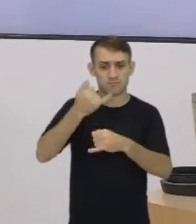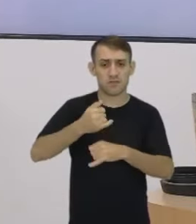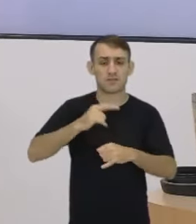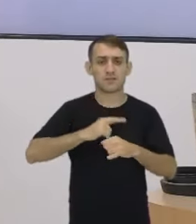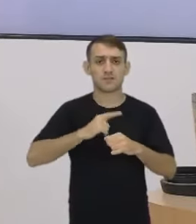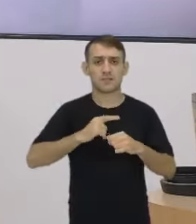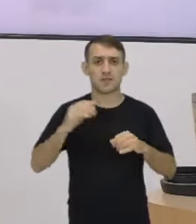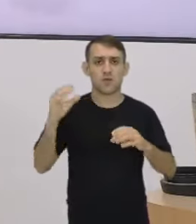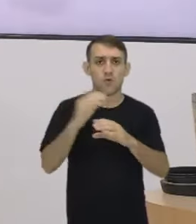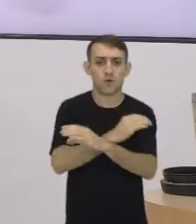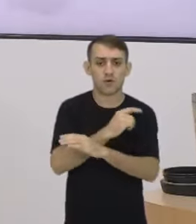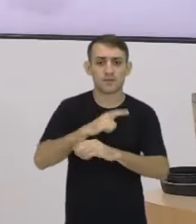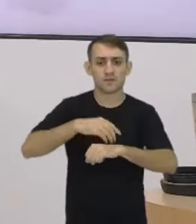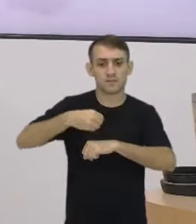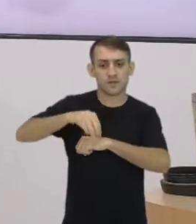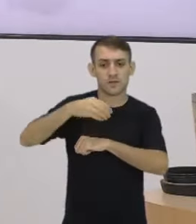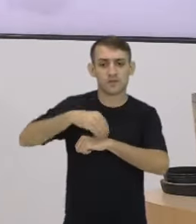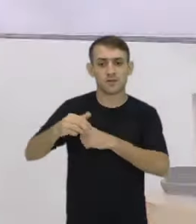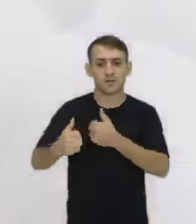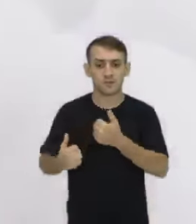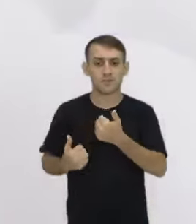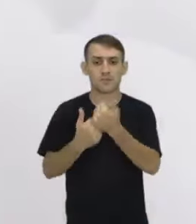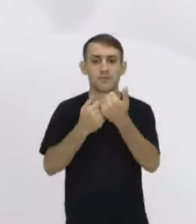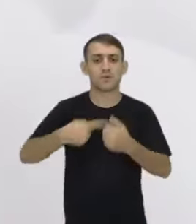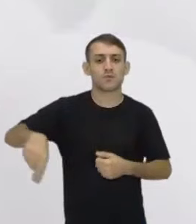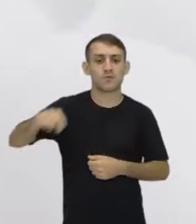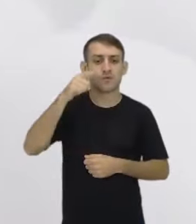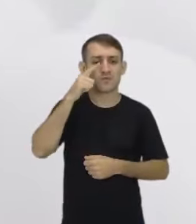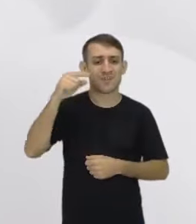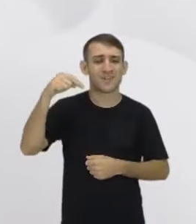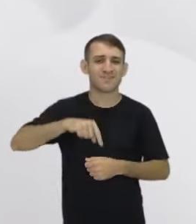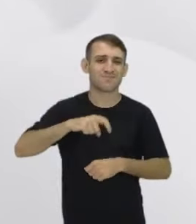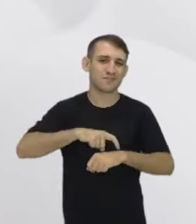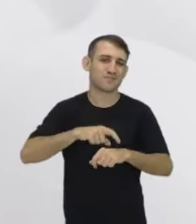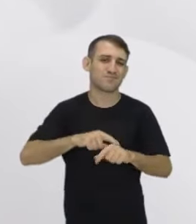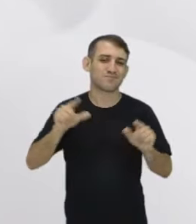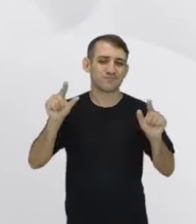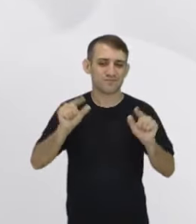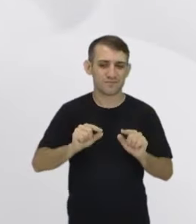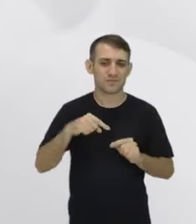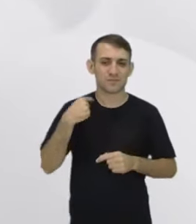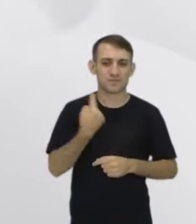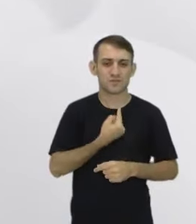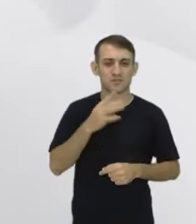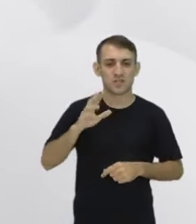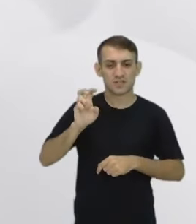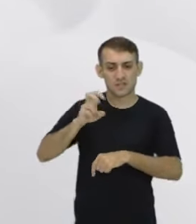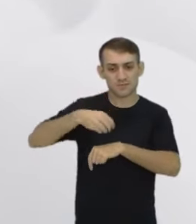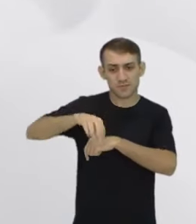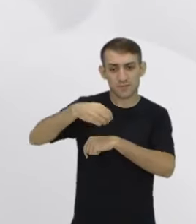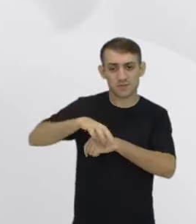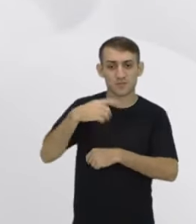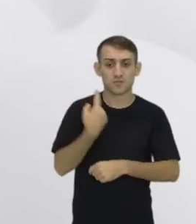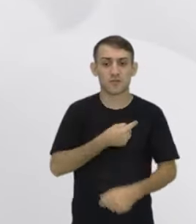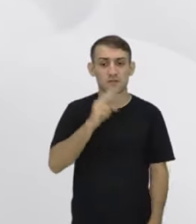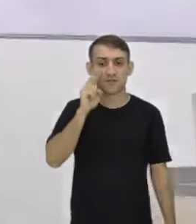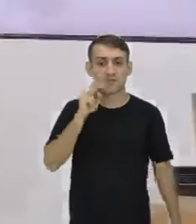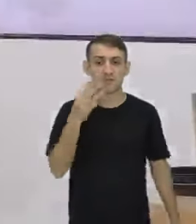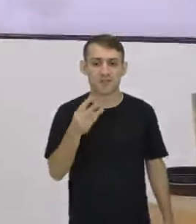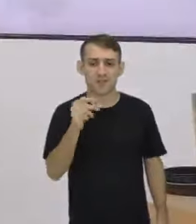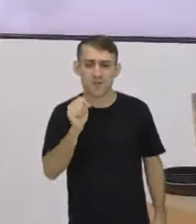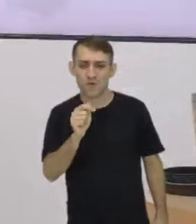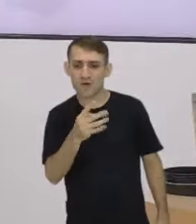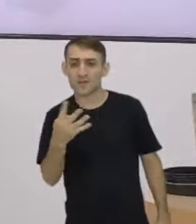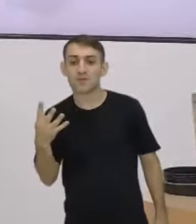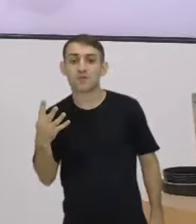indicado como material de apoio pra vocês consultarem. Aqui a gente tem pouquinho tempo, tá? Então são cinco dicas, a gente viu três aí, né? Quase vimos